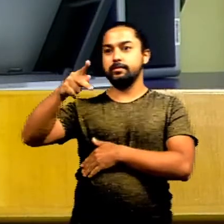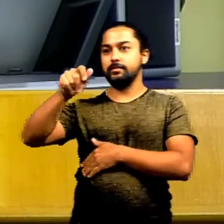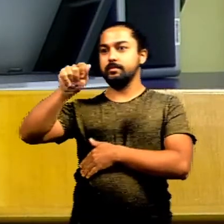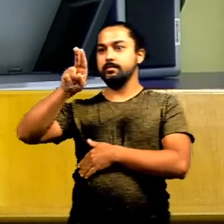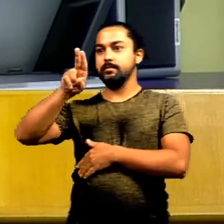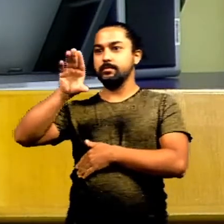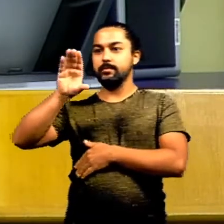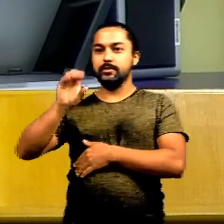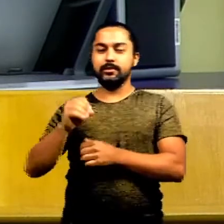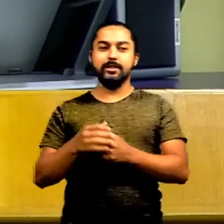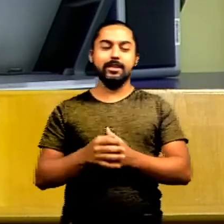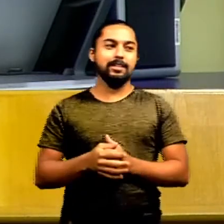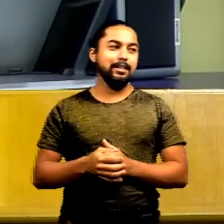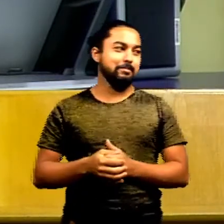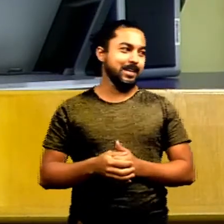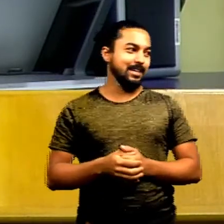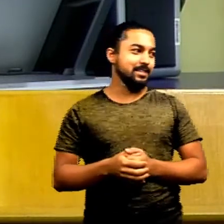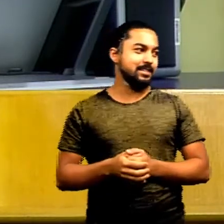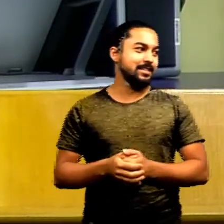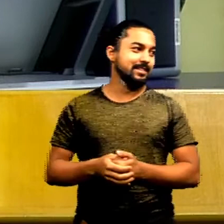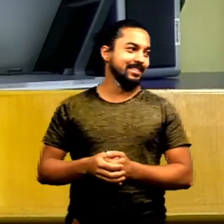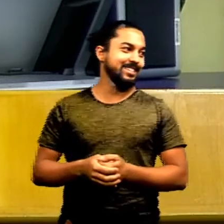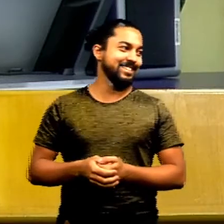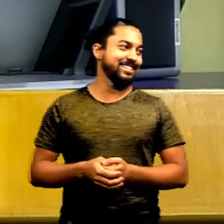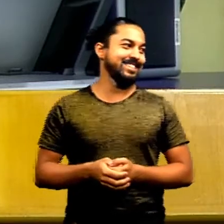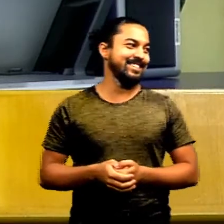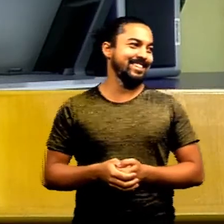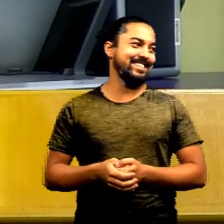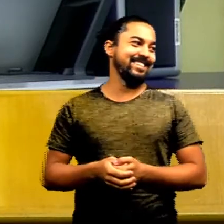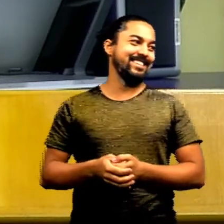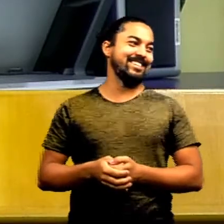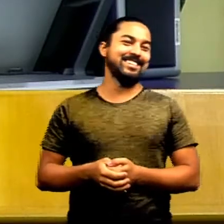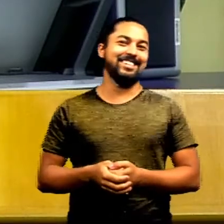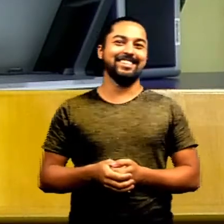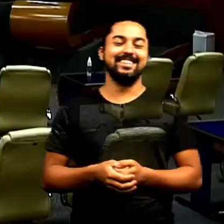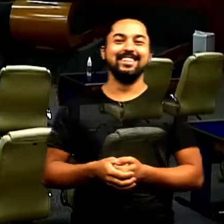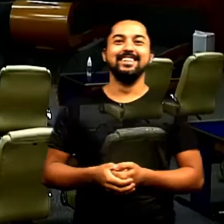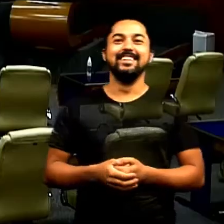minutos com direito a apartes.